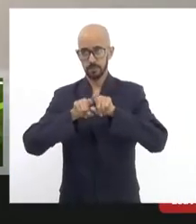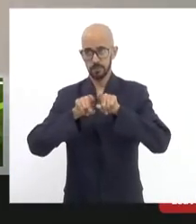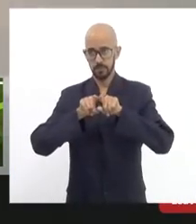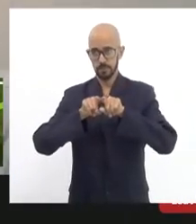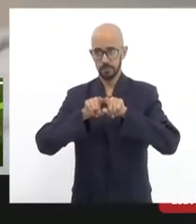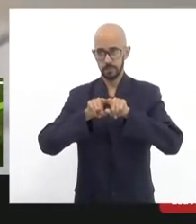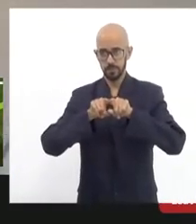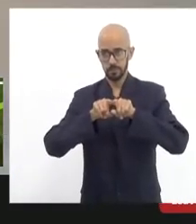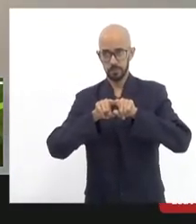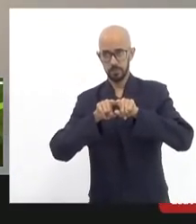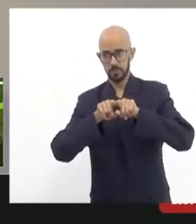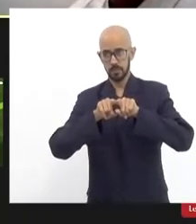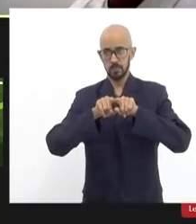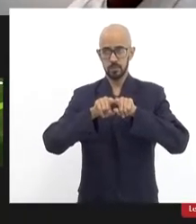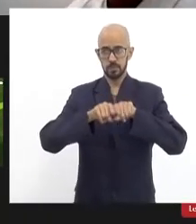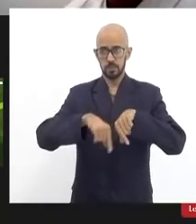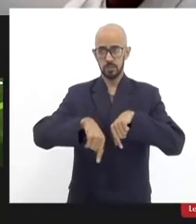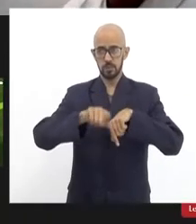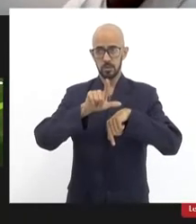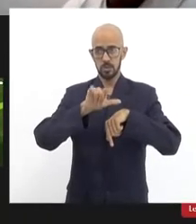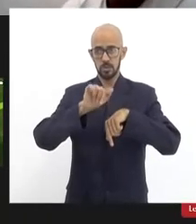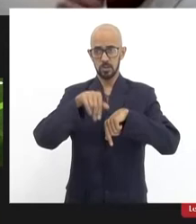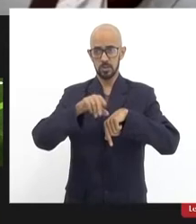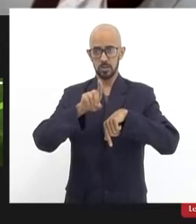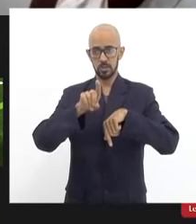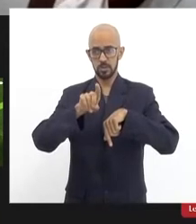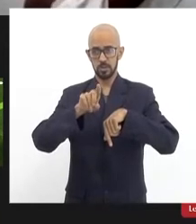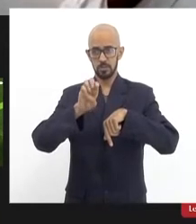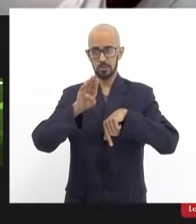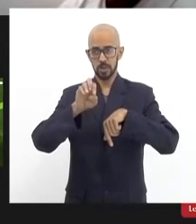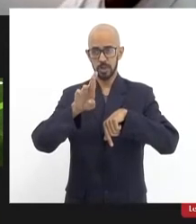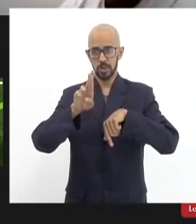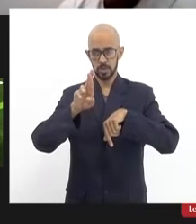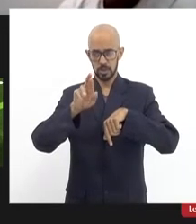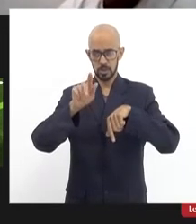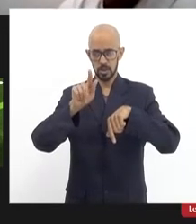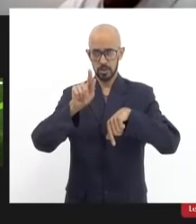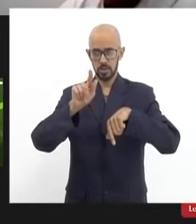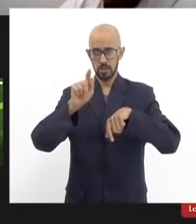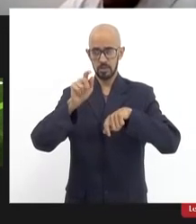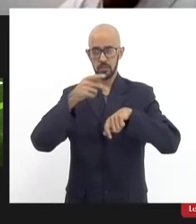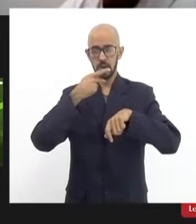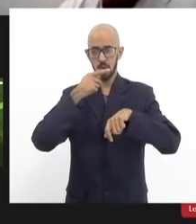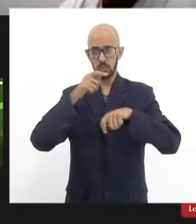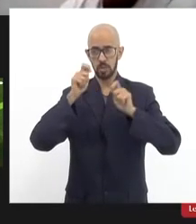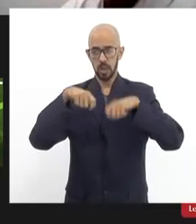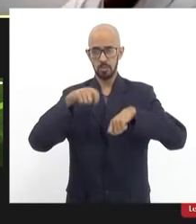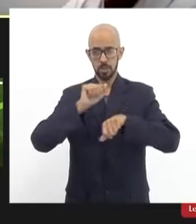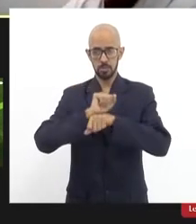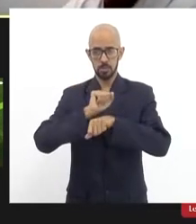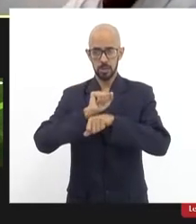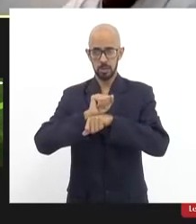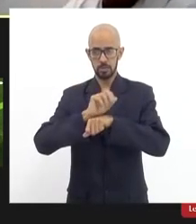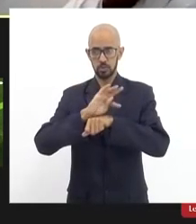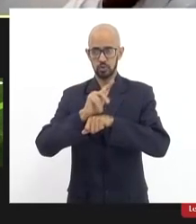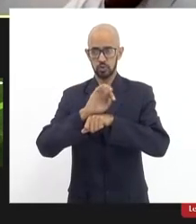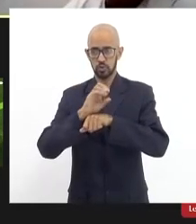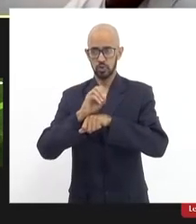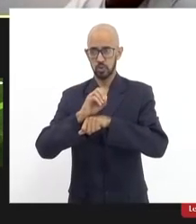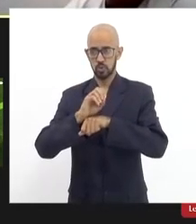Lindbergh pode esperar um pouquinho então vamos na ordem Chico e